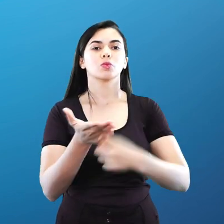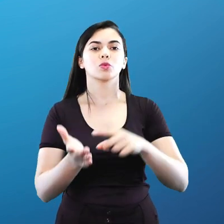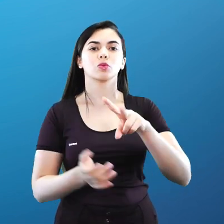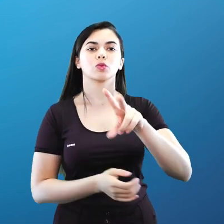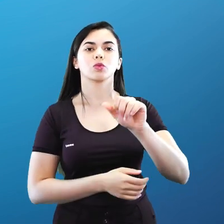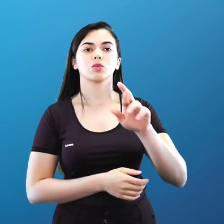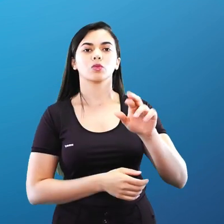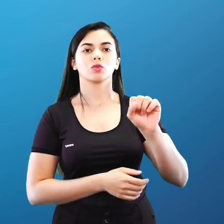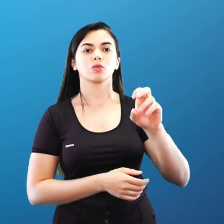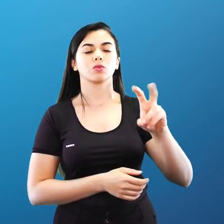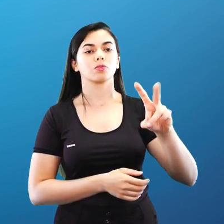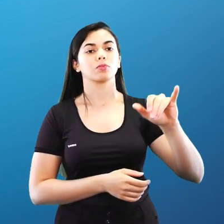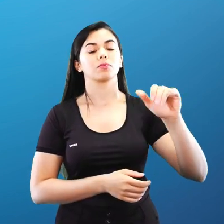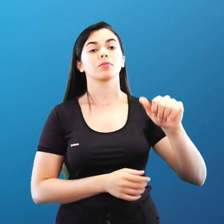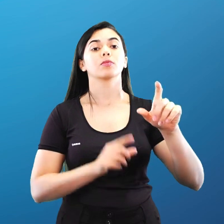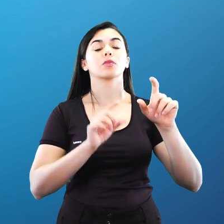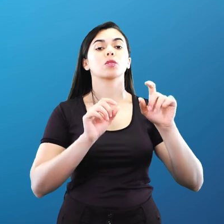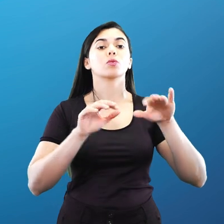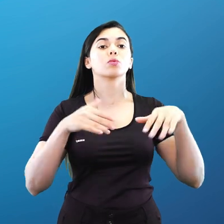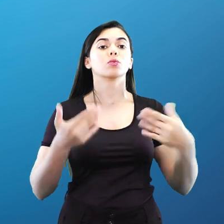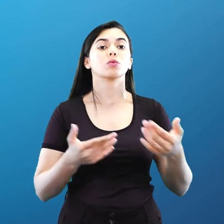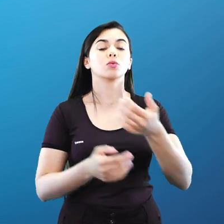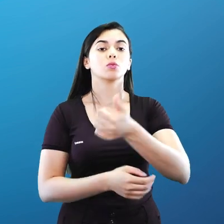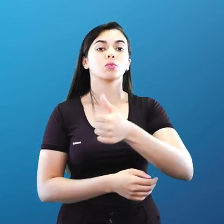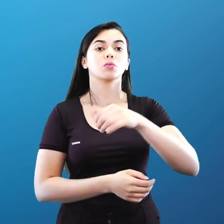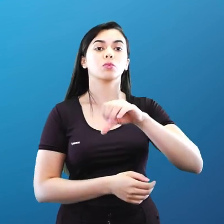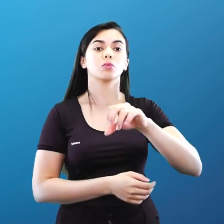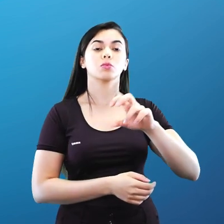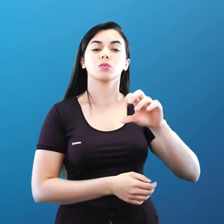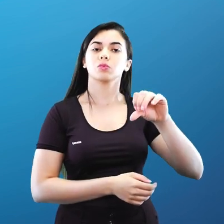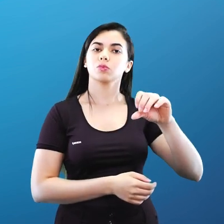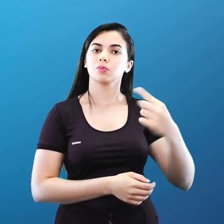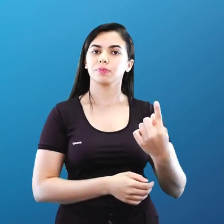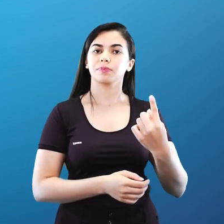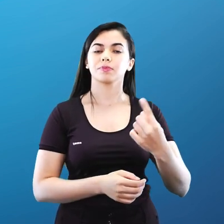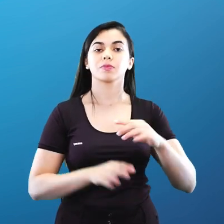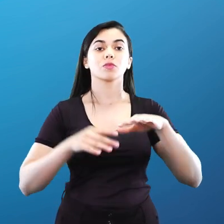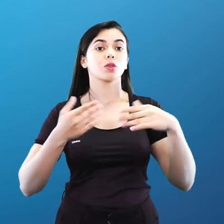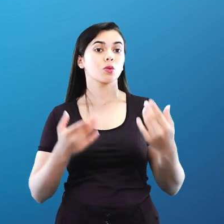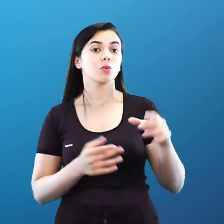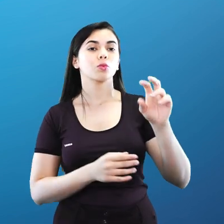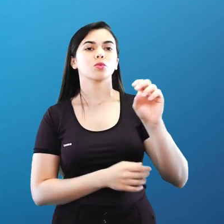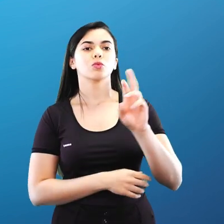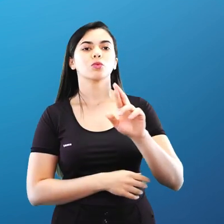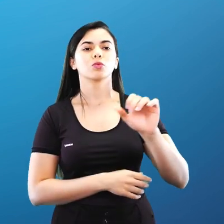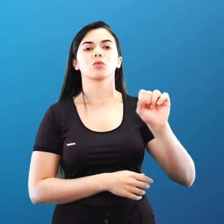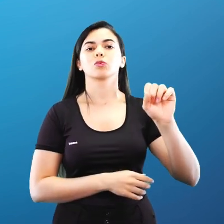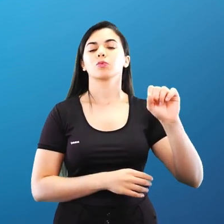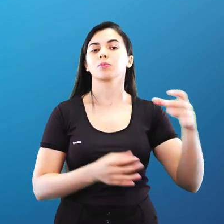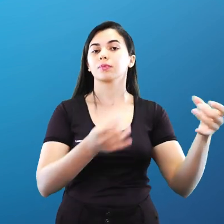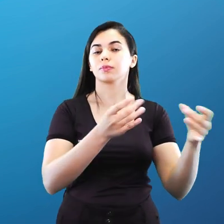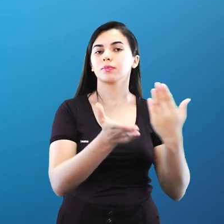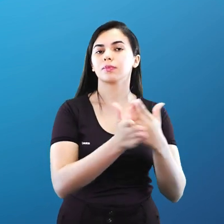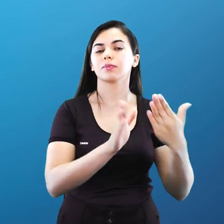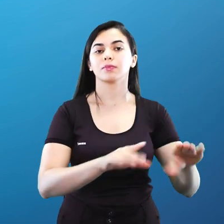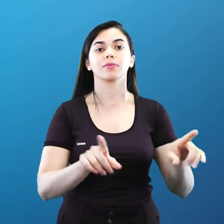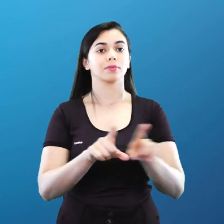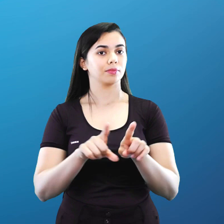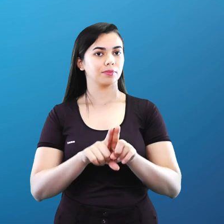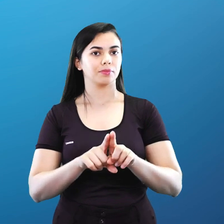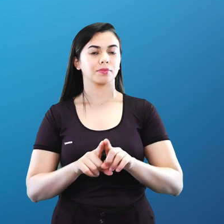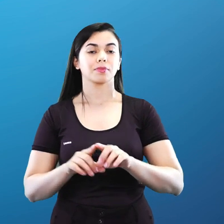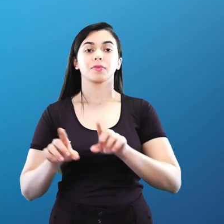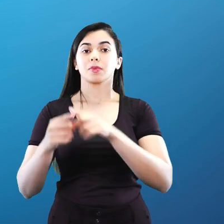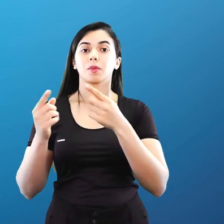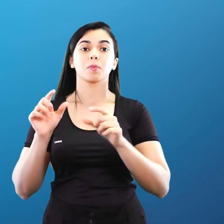91, tá bom? Após a dissolução também da União Soviética. Já a OTAN tinha uma porrada de membros,